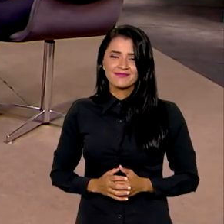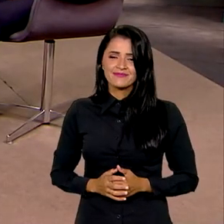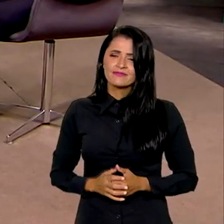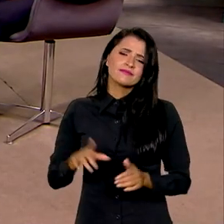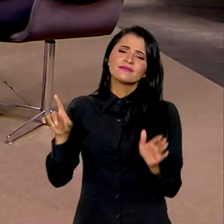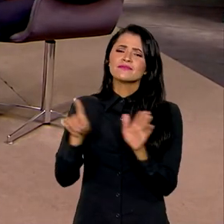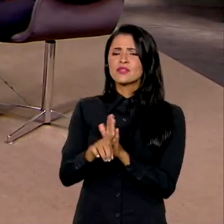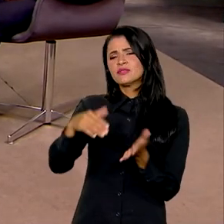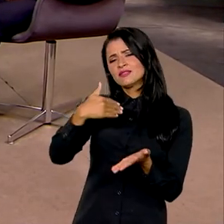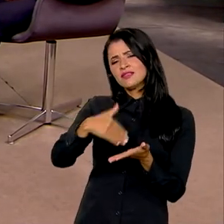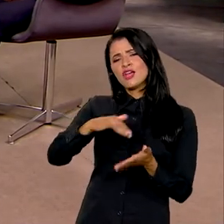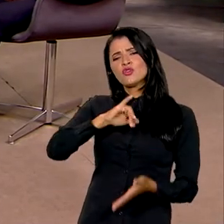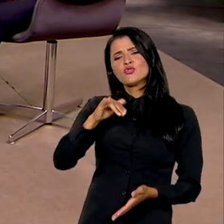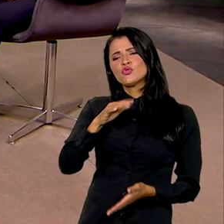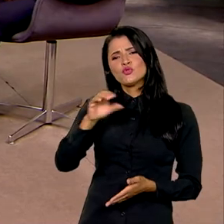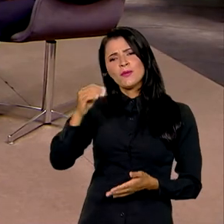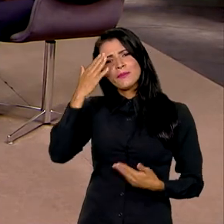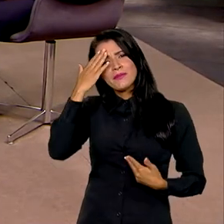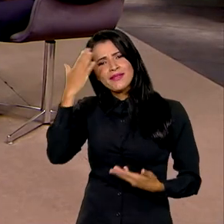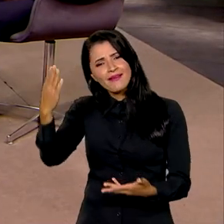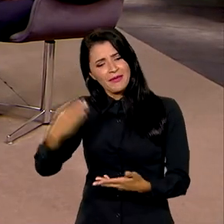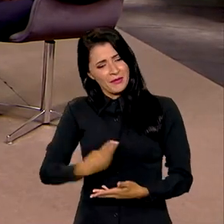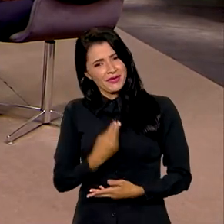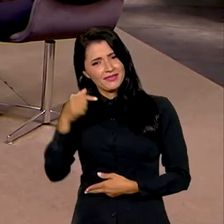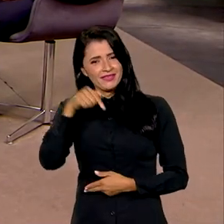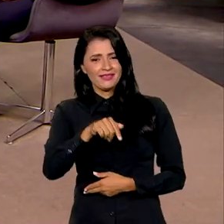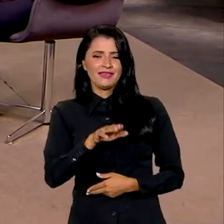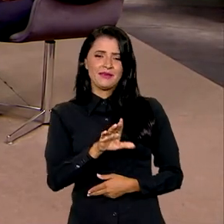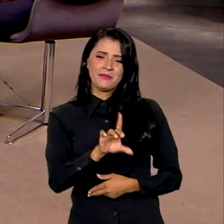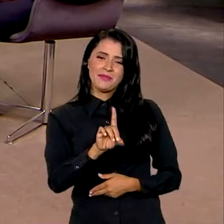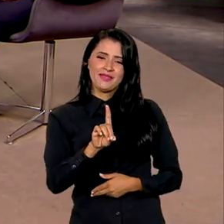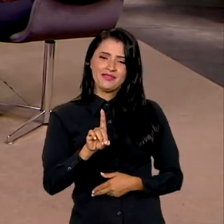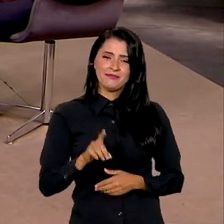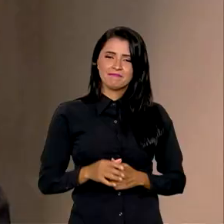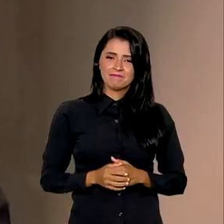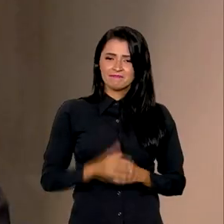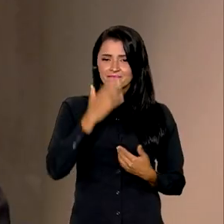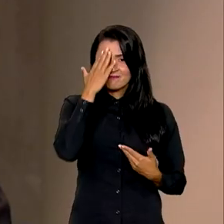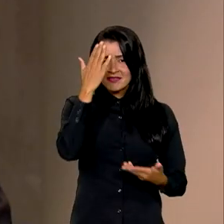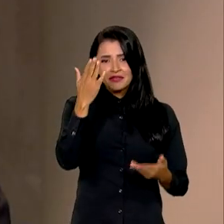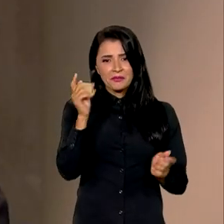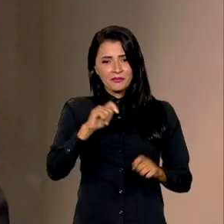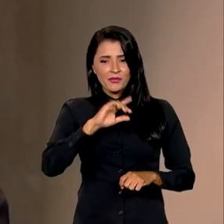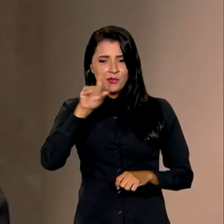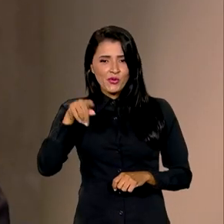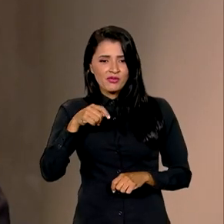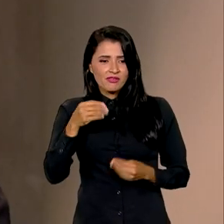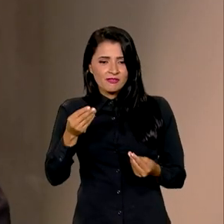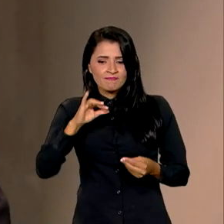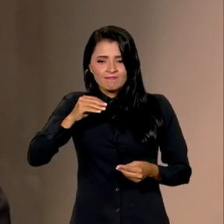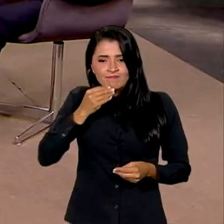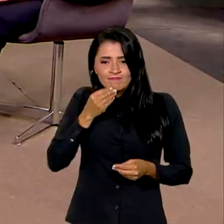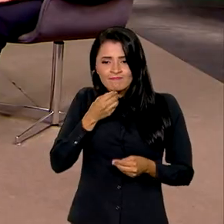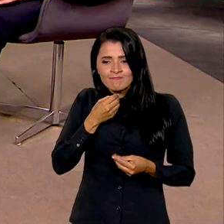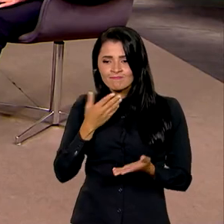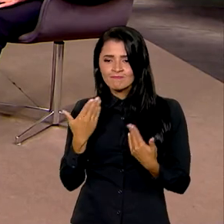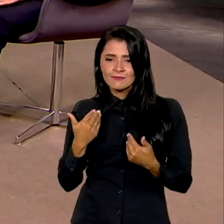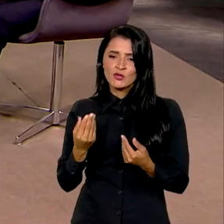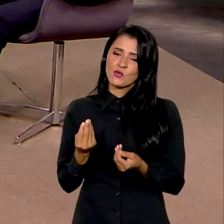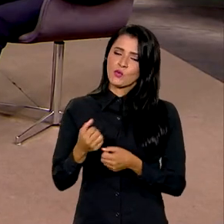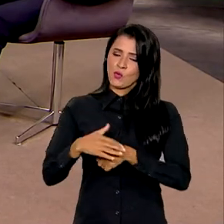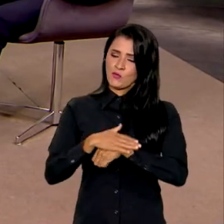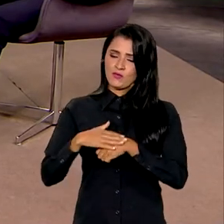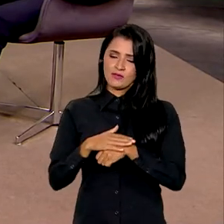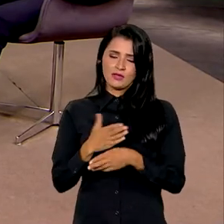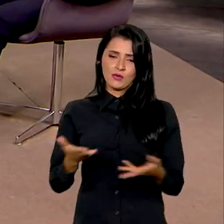Secretário João Brant, muito obrigado pela sua presença aqui no Brasil em Dia. Eu que agradeço a oportunidade de falar com vocês e com quem nos assiste. Secretário, vamos